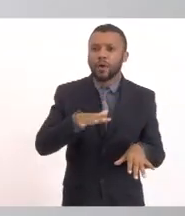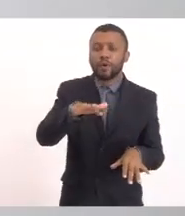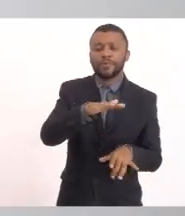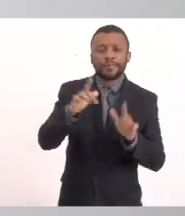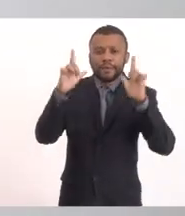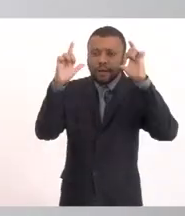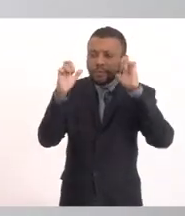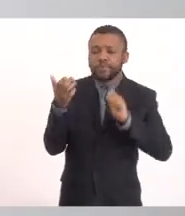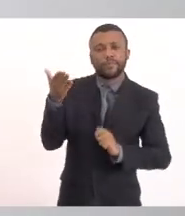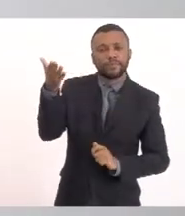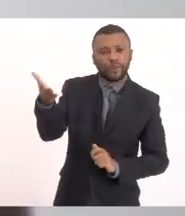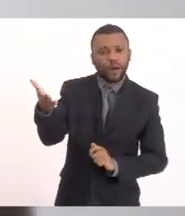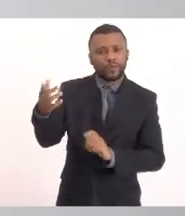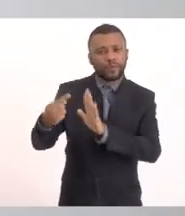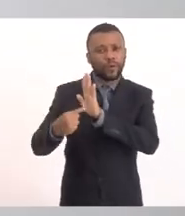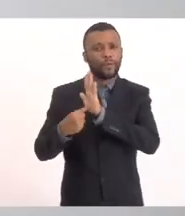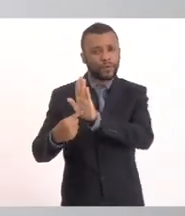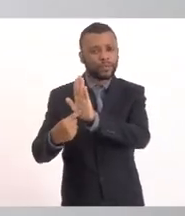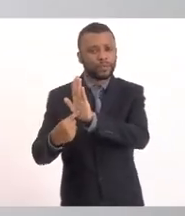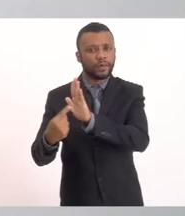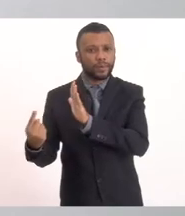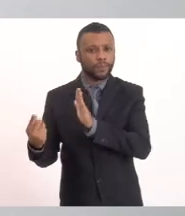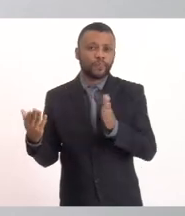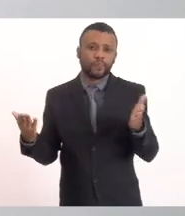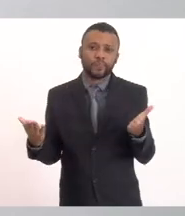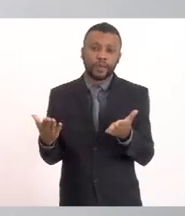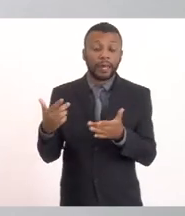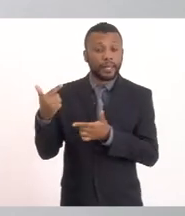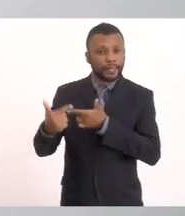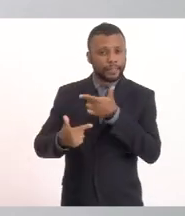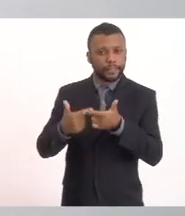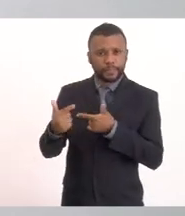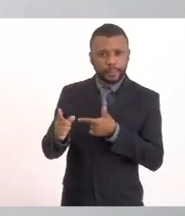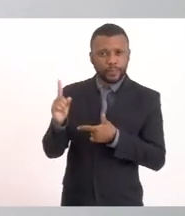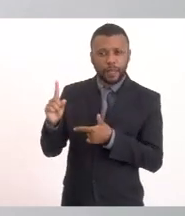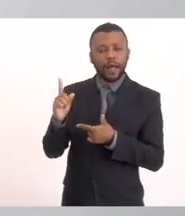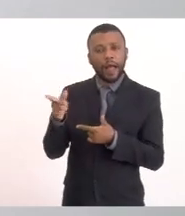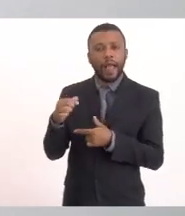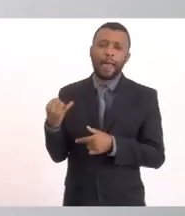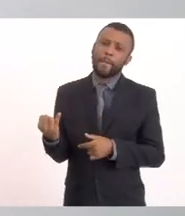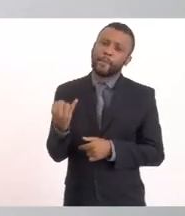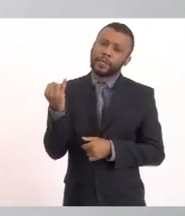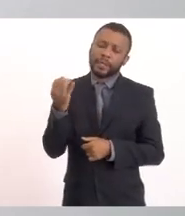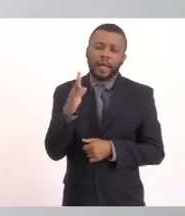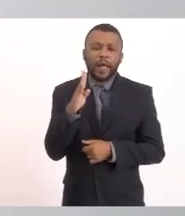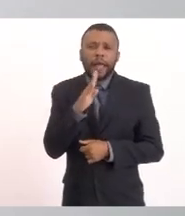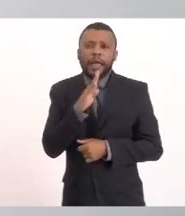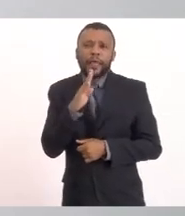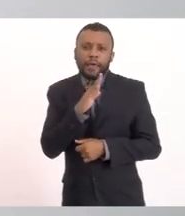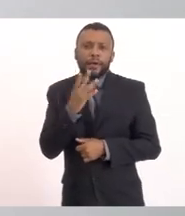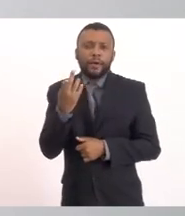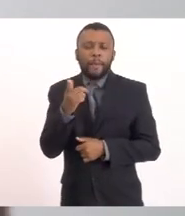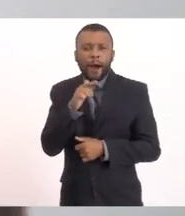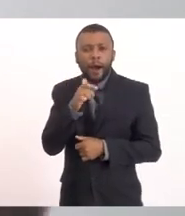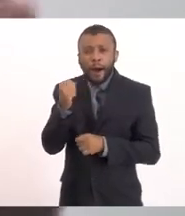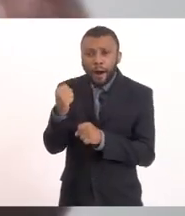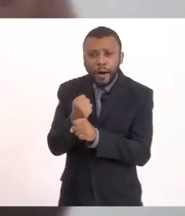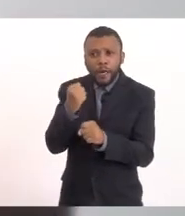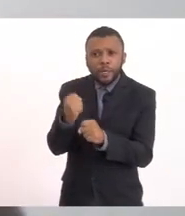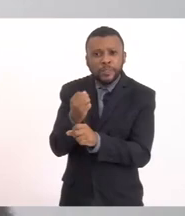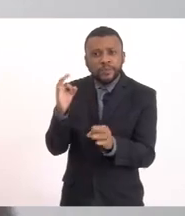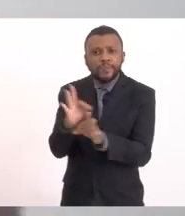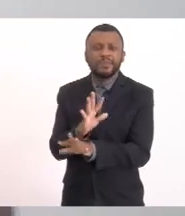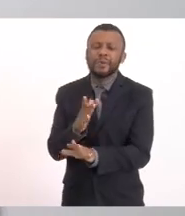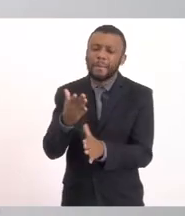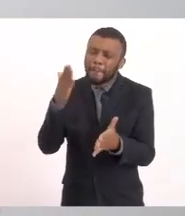estava ali Então agora que está fazendo Aquele trabalho lá É essencial Emergencial para a lagoa Não obra definitiva Então tem que parar Com essa